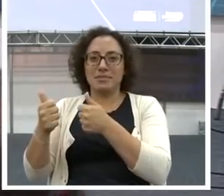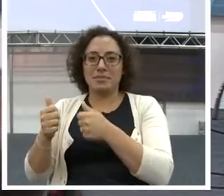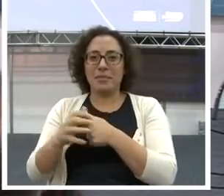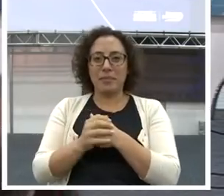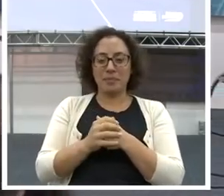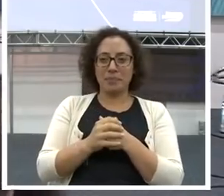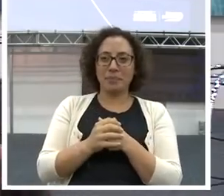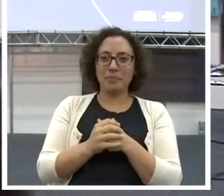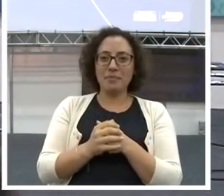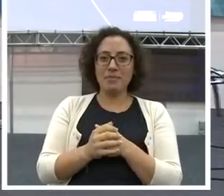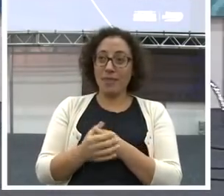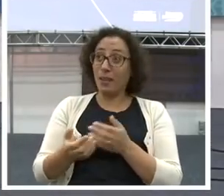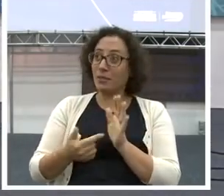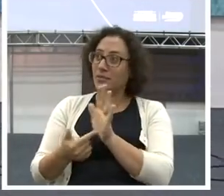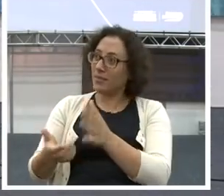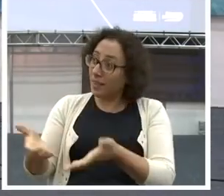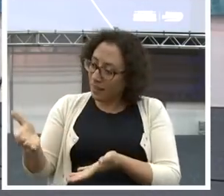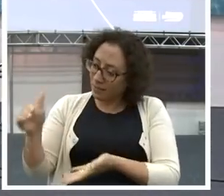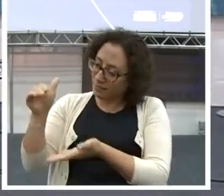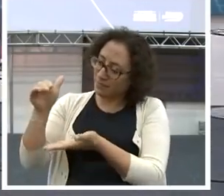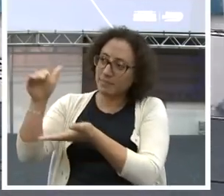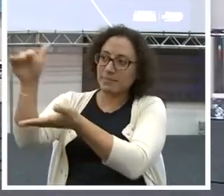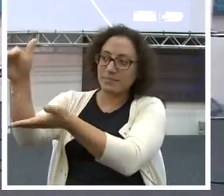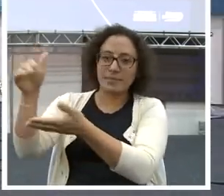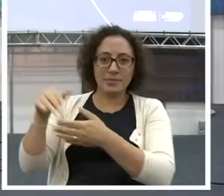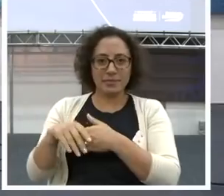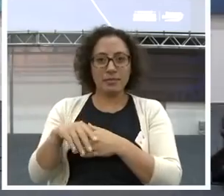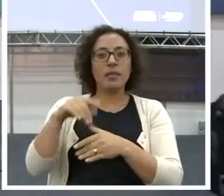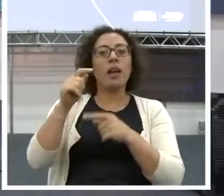E quatorze meses depois. A minha vida era outra.